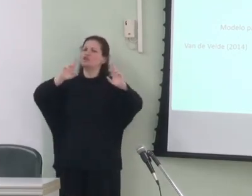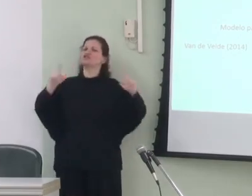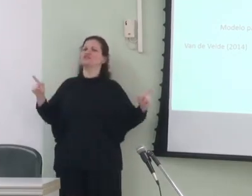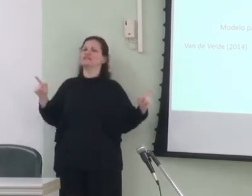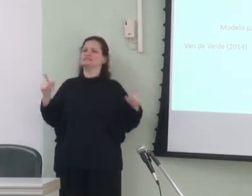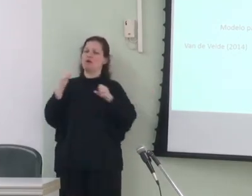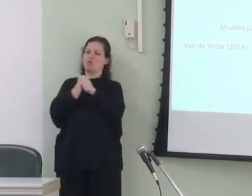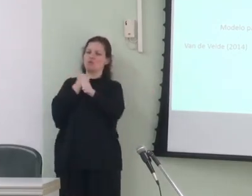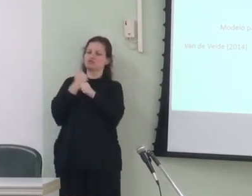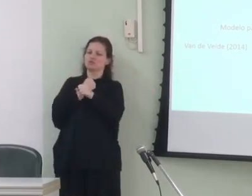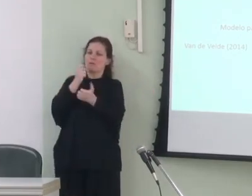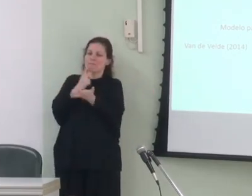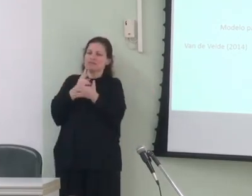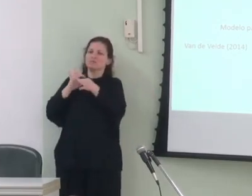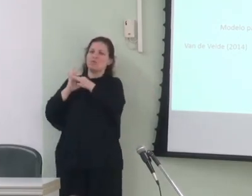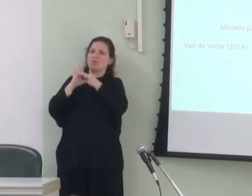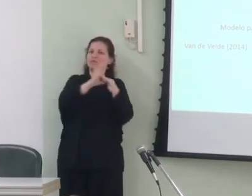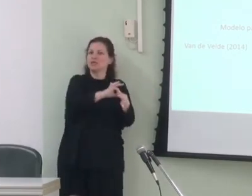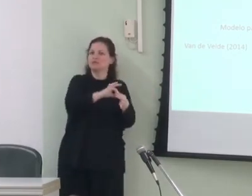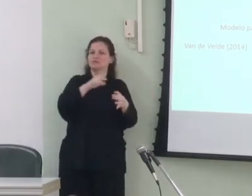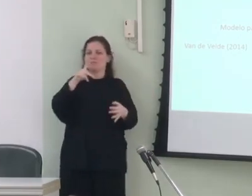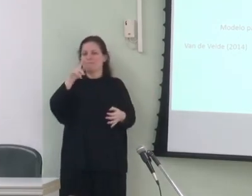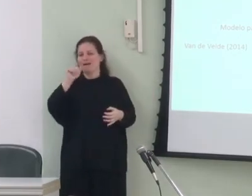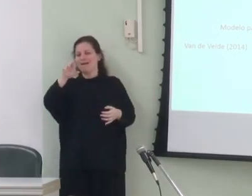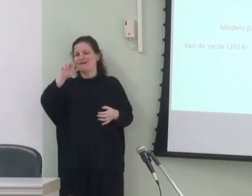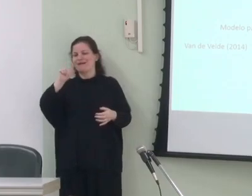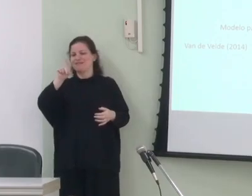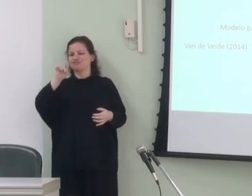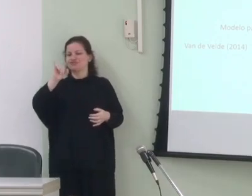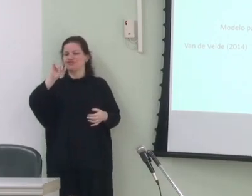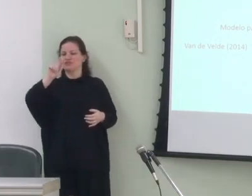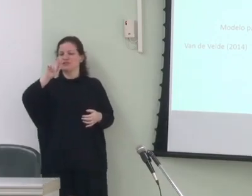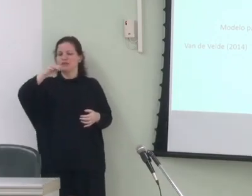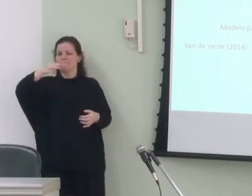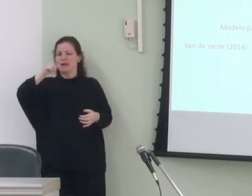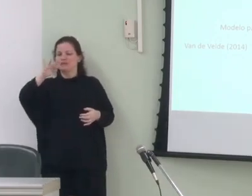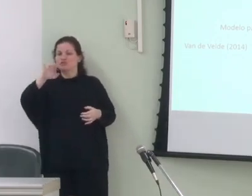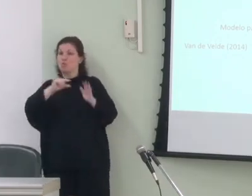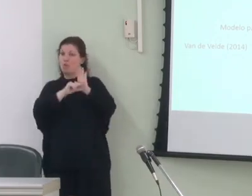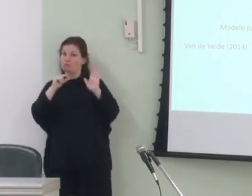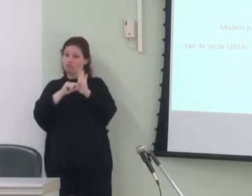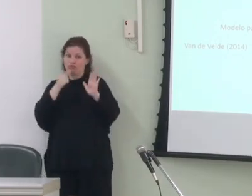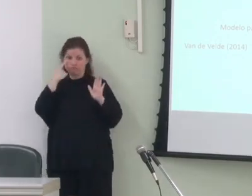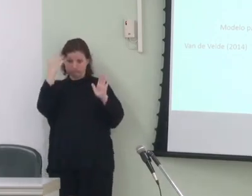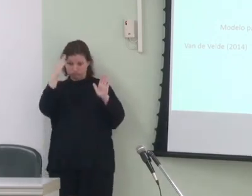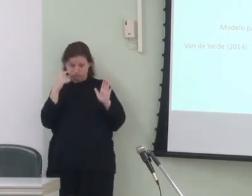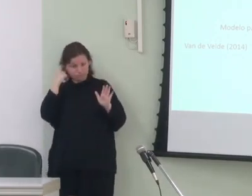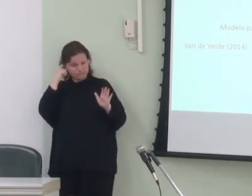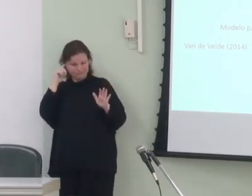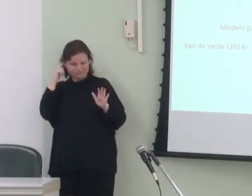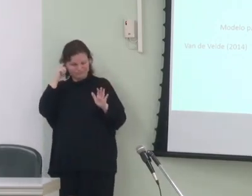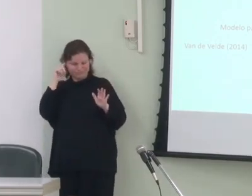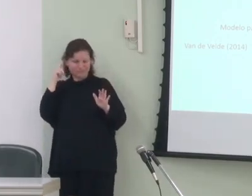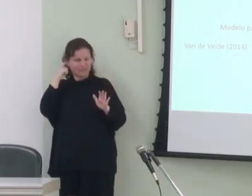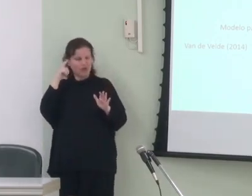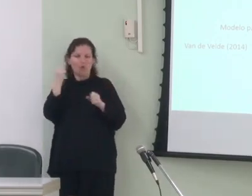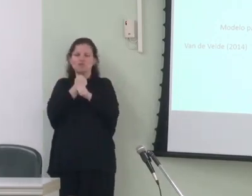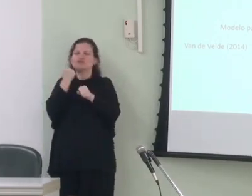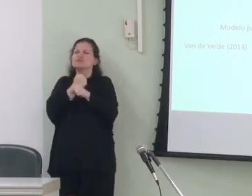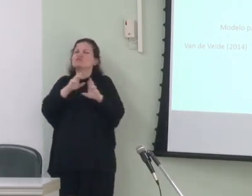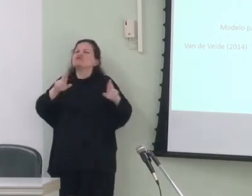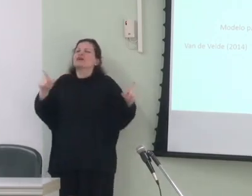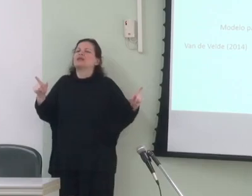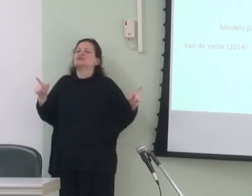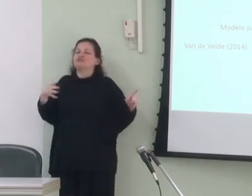construções no mesmo contexto paradigmático nesse sentido o autor analisa construções parcialmente distintas em termos de